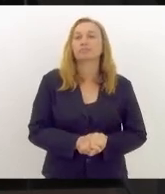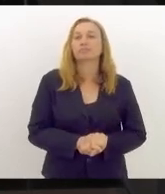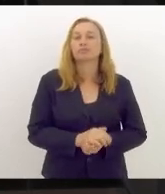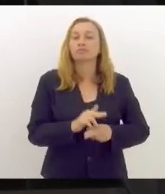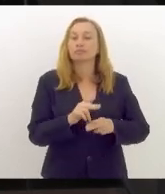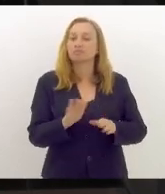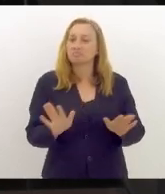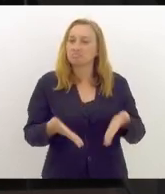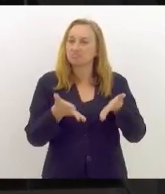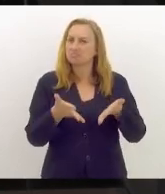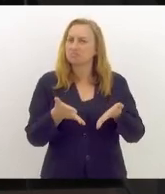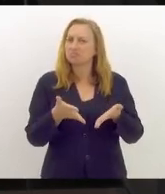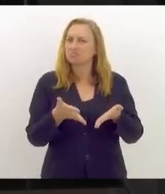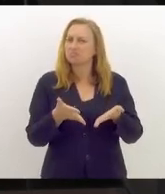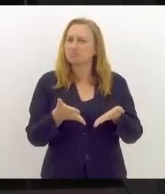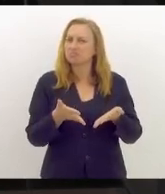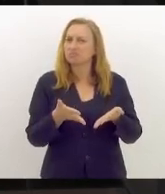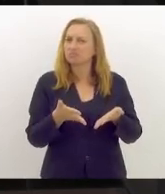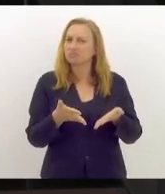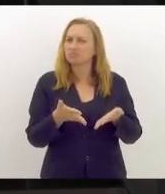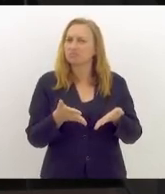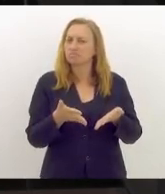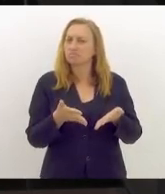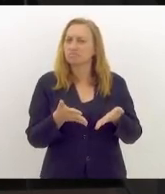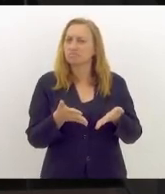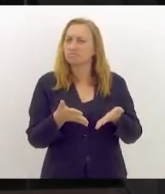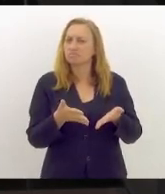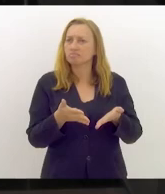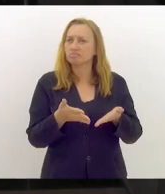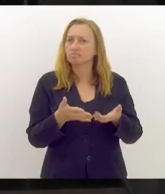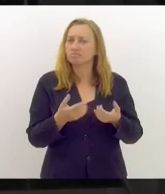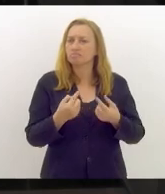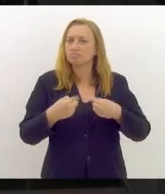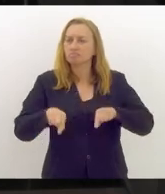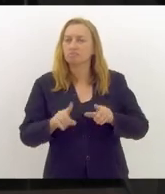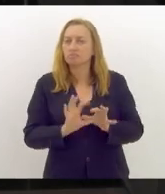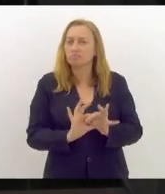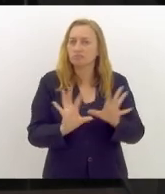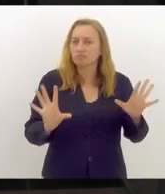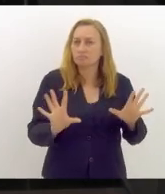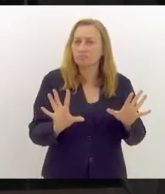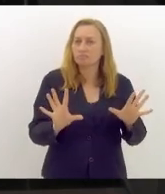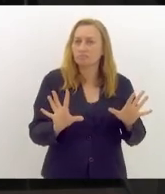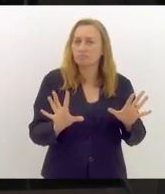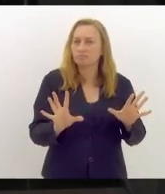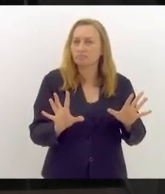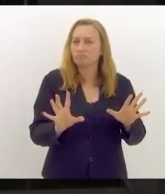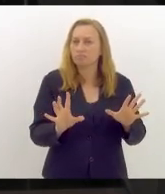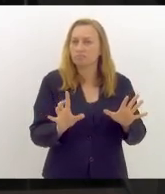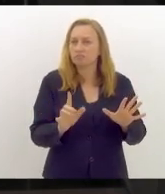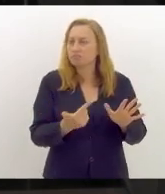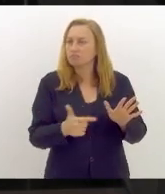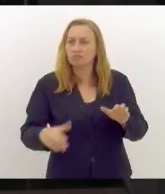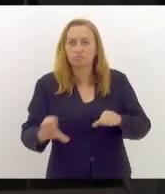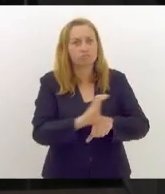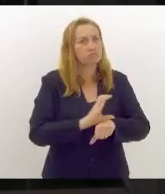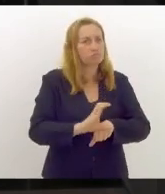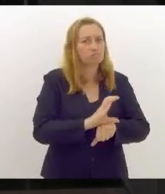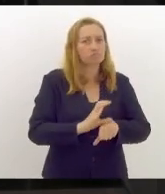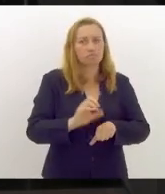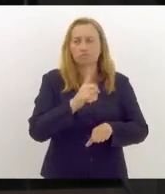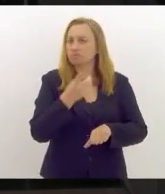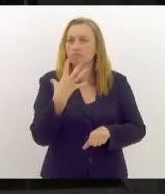motivação é antidemocrática e inconstitucional não